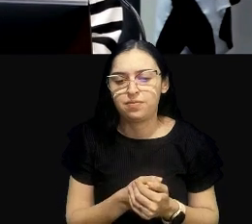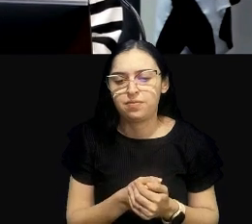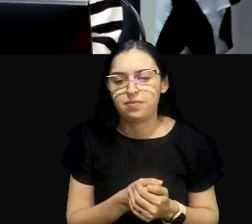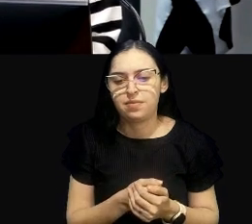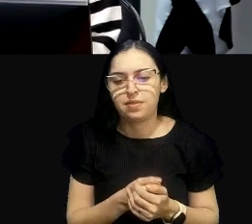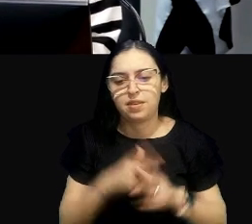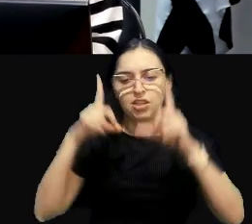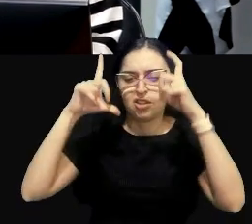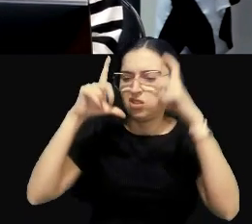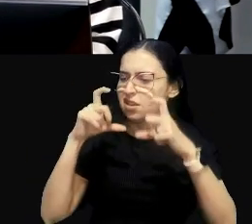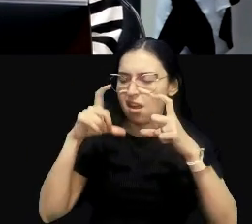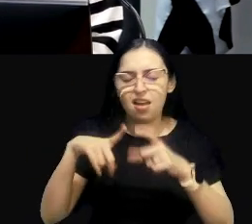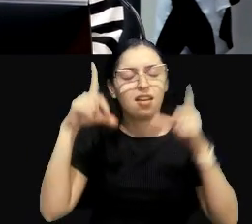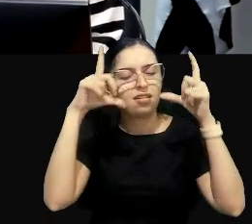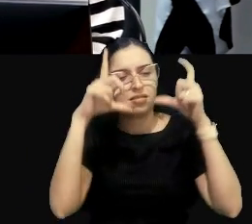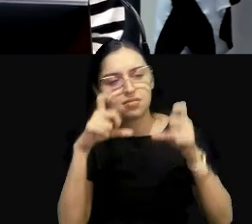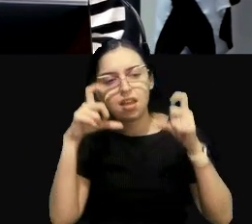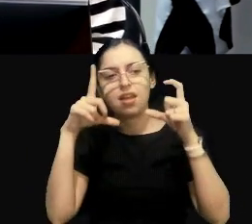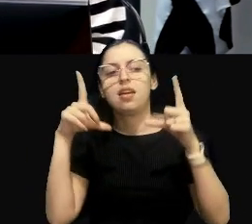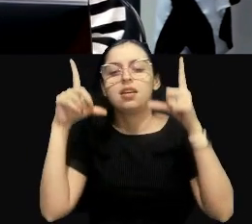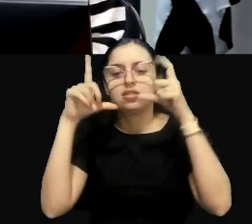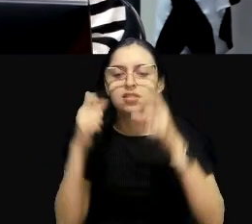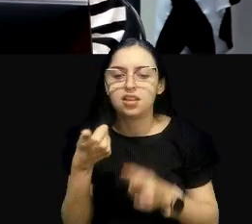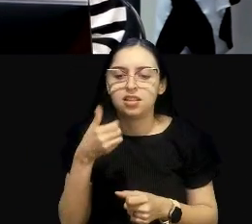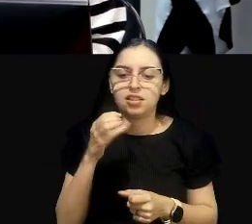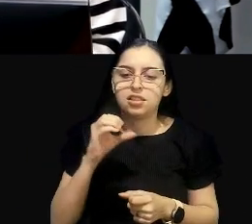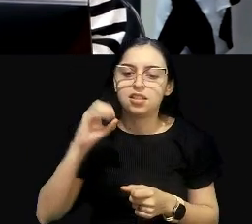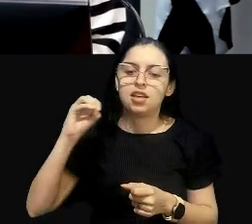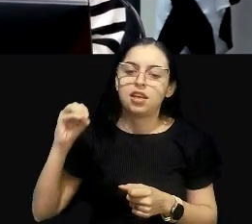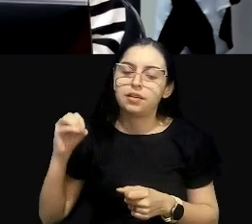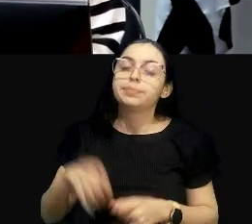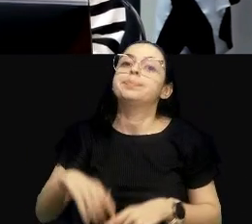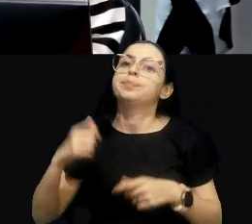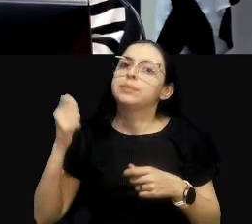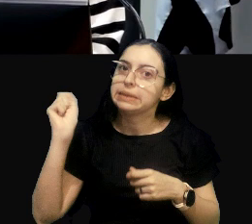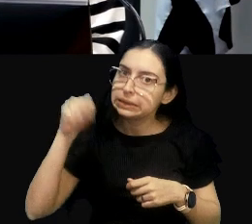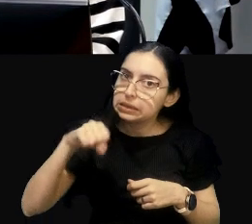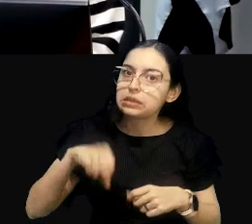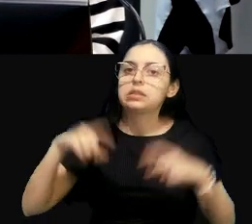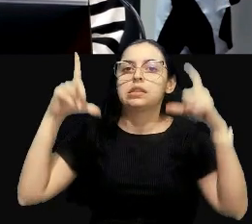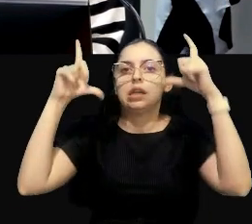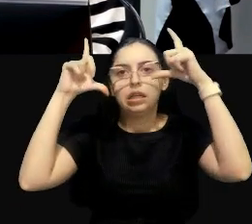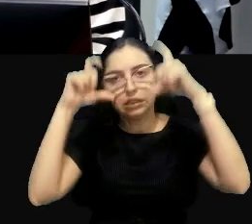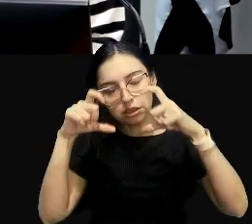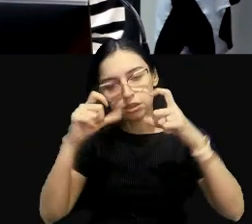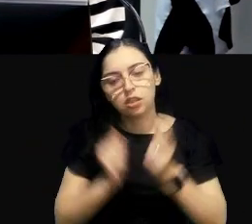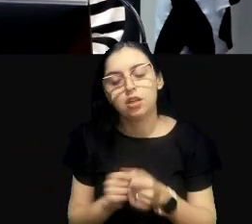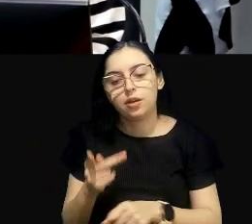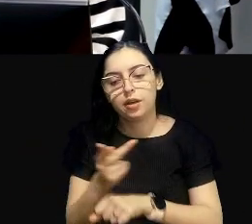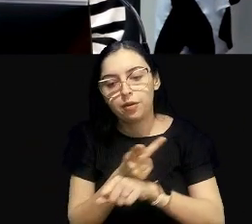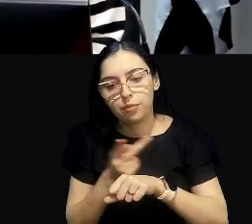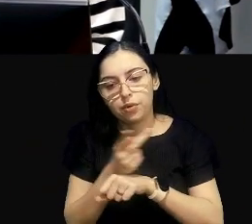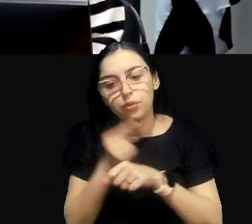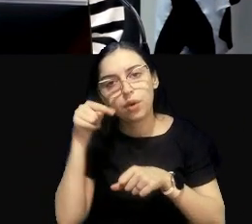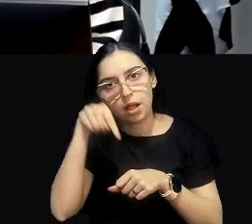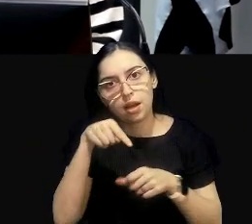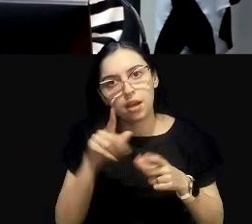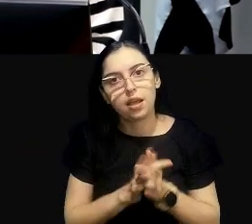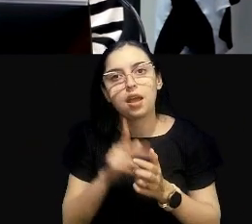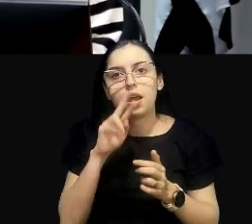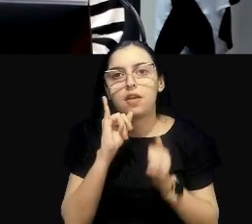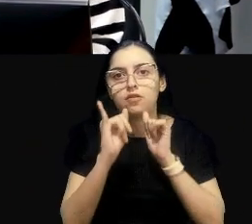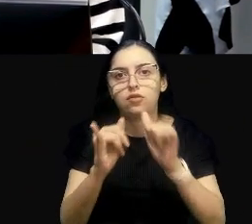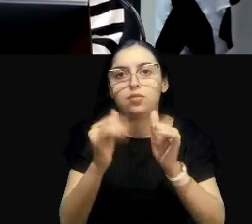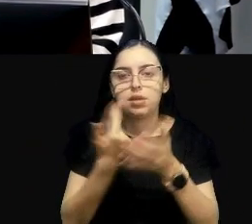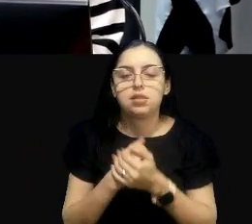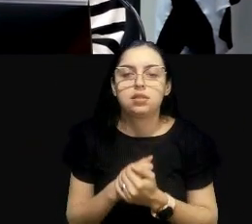fotógrafo. Mas 100, 200, fotógrafo. Quando você buscar ali aquela informação